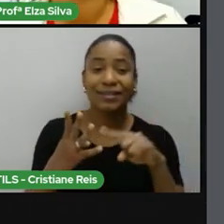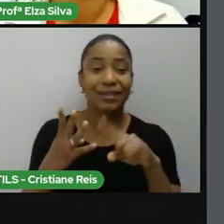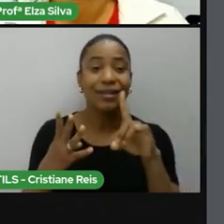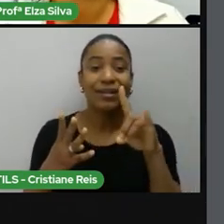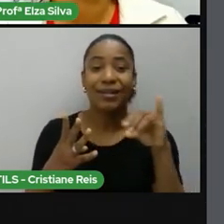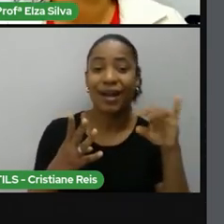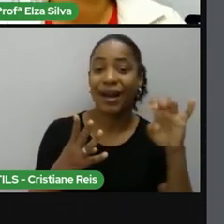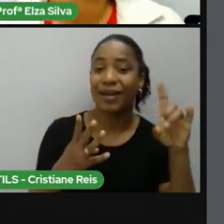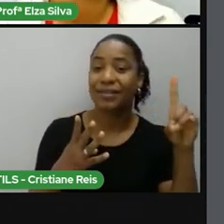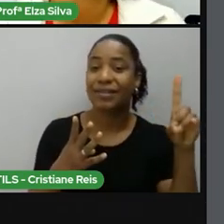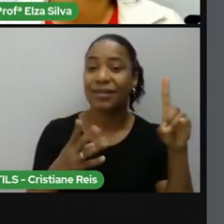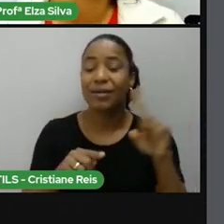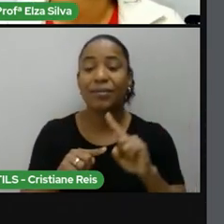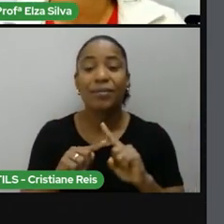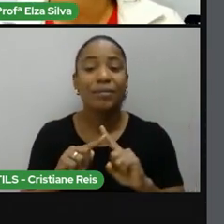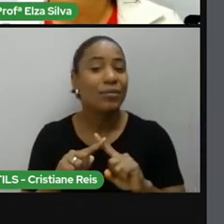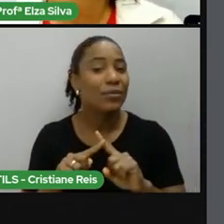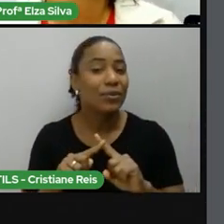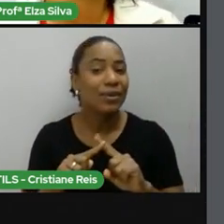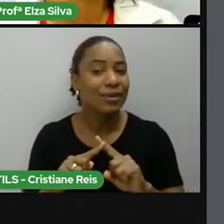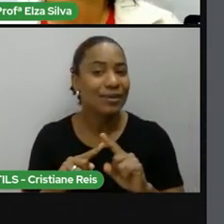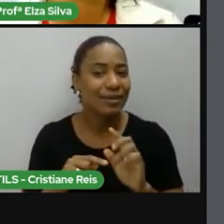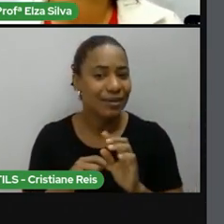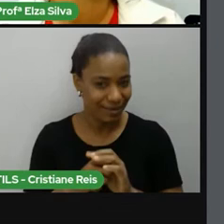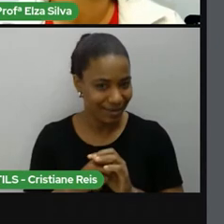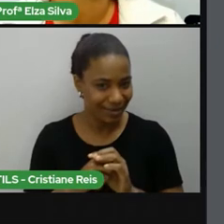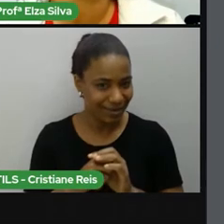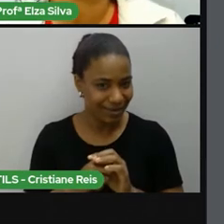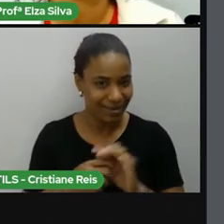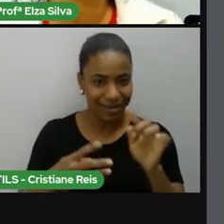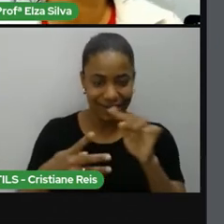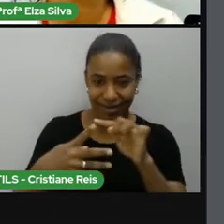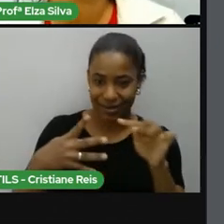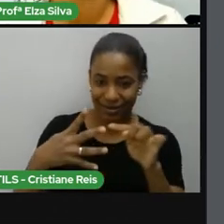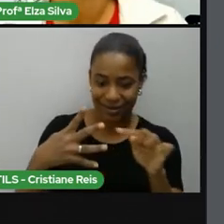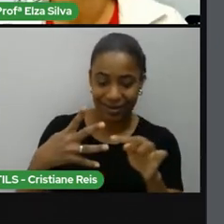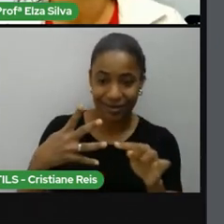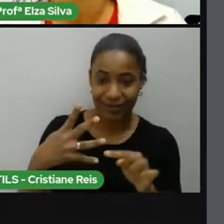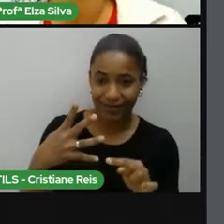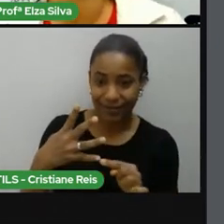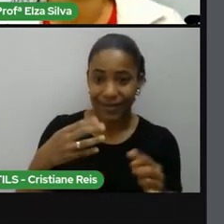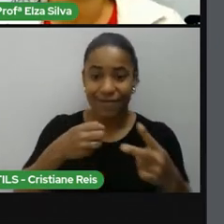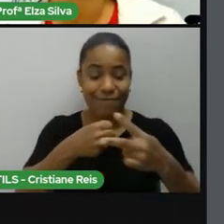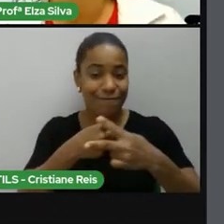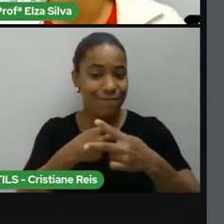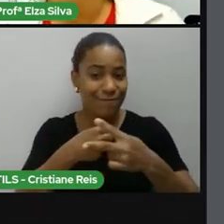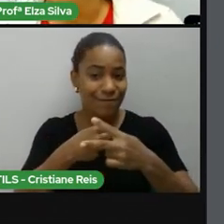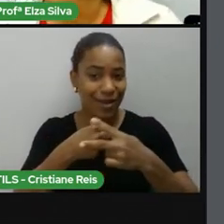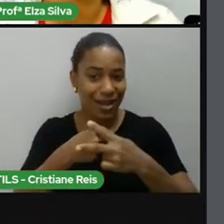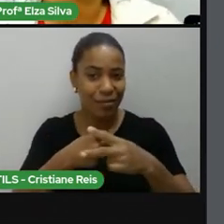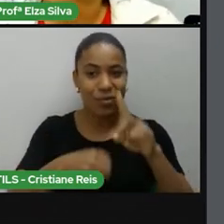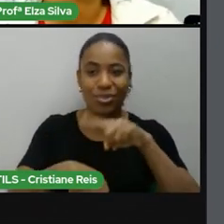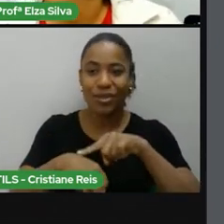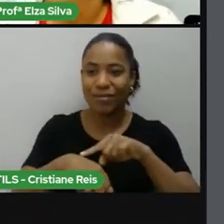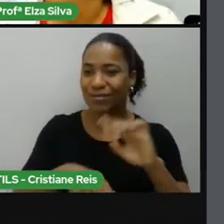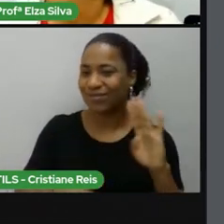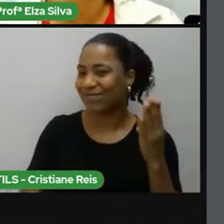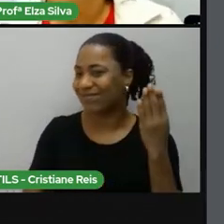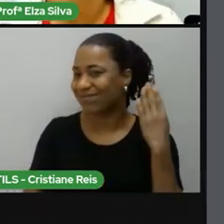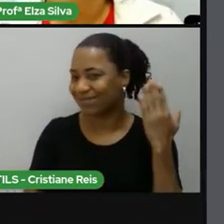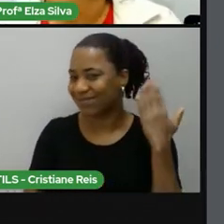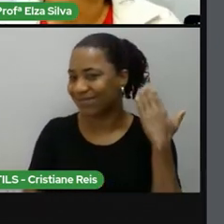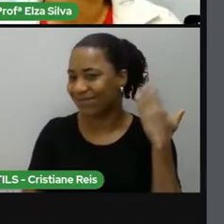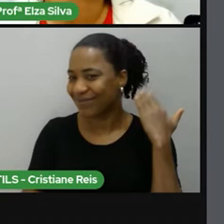Porque estas palavras e expressões são verbos que estão no tempo passado, no